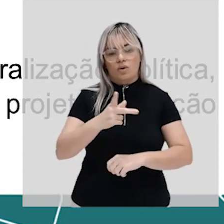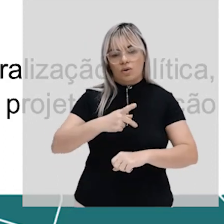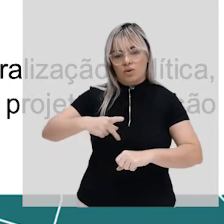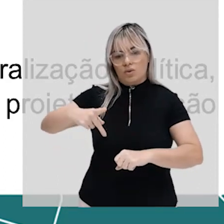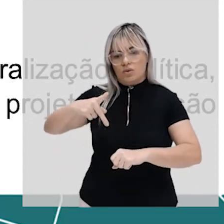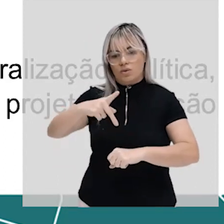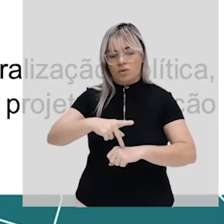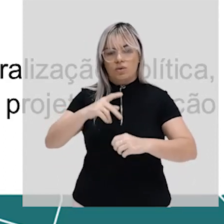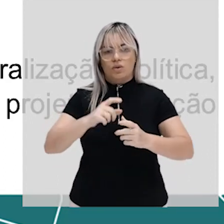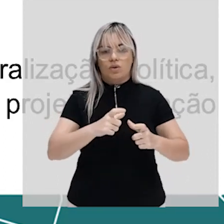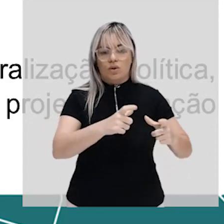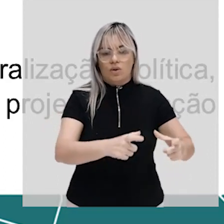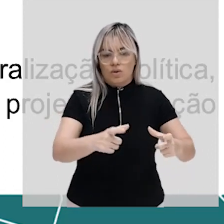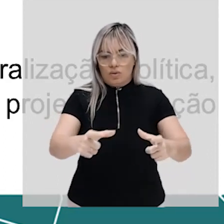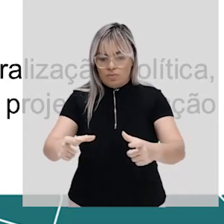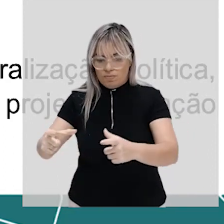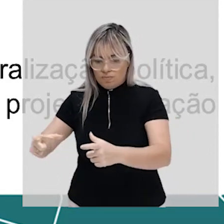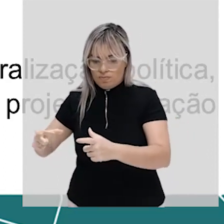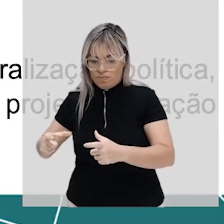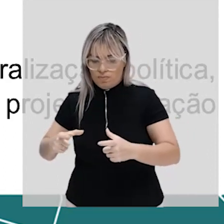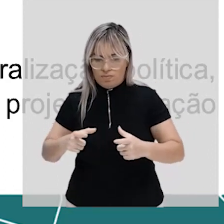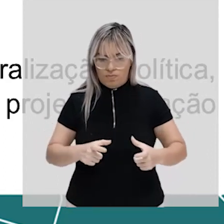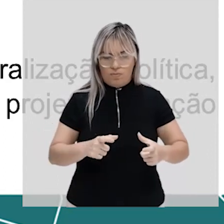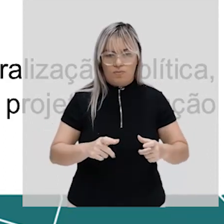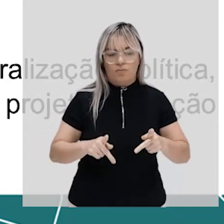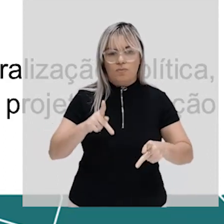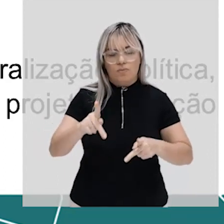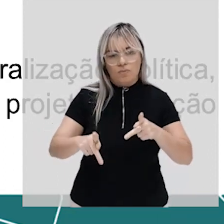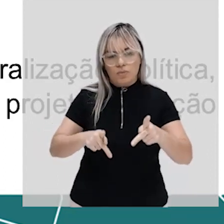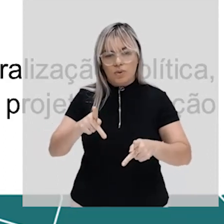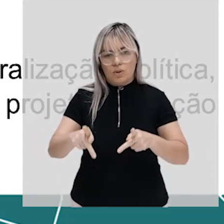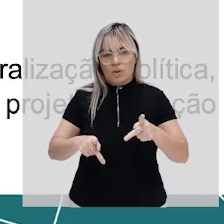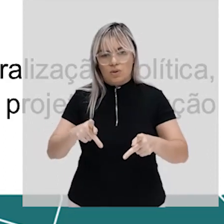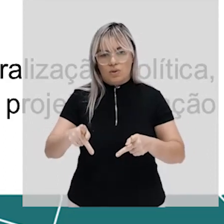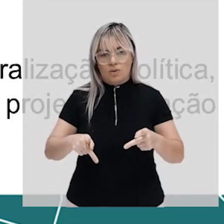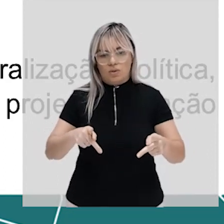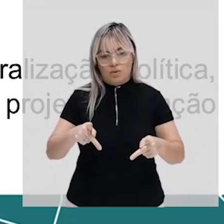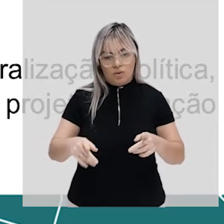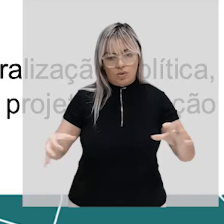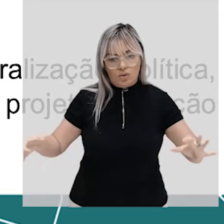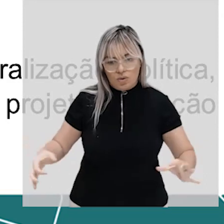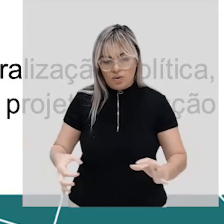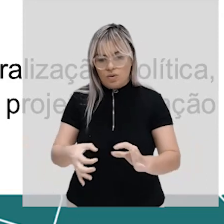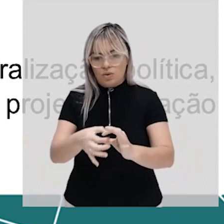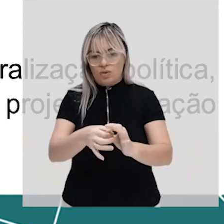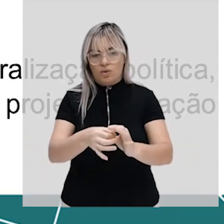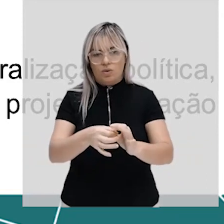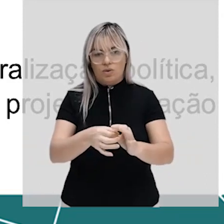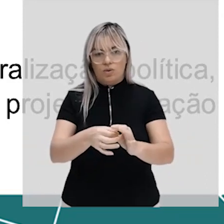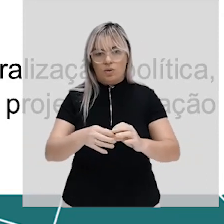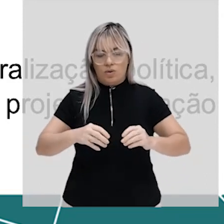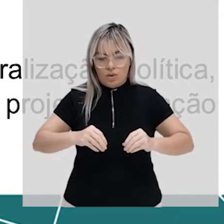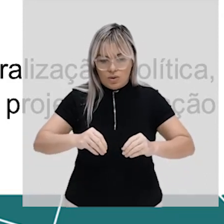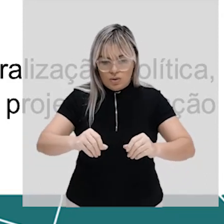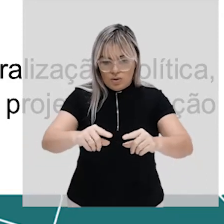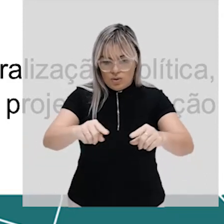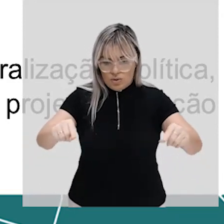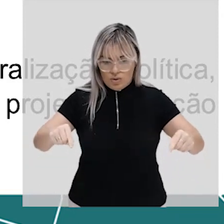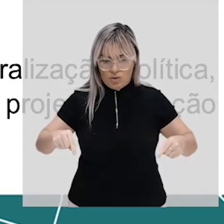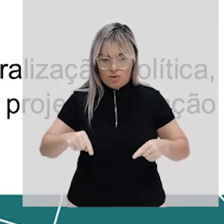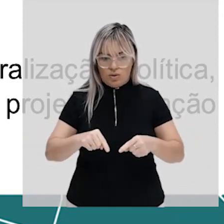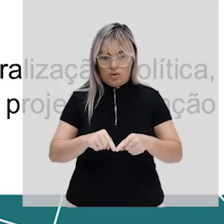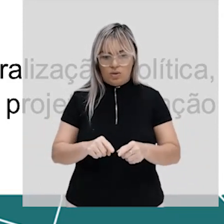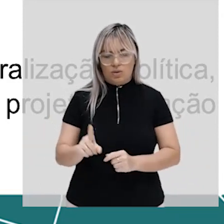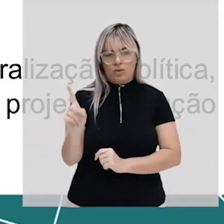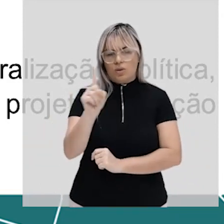civilizatório de unificação territorial em torno não mais apenas de disputas bélicas